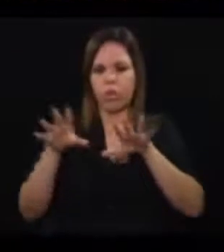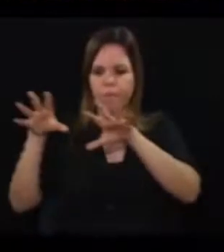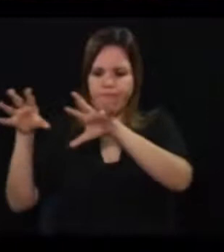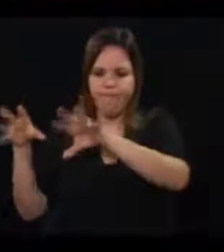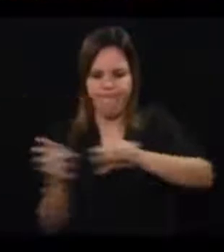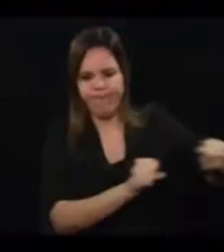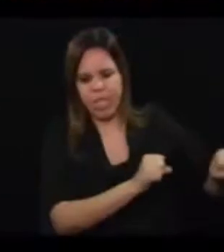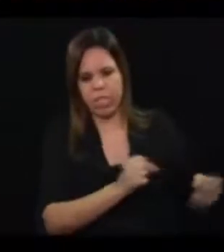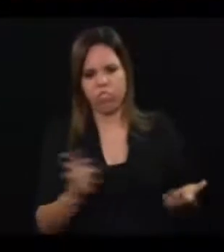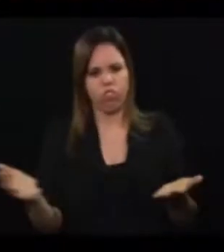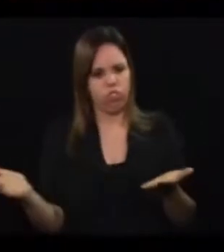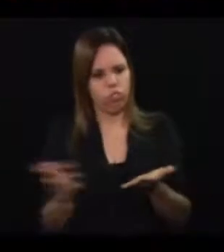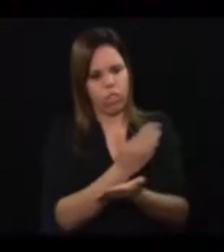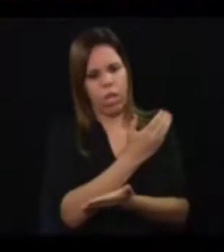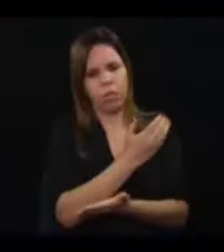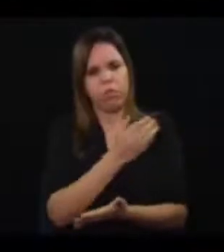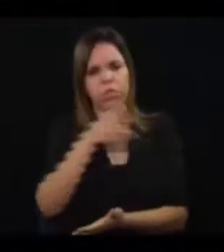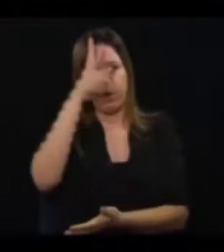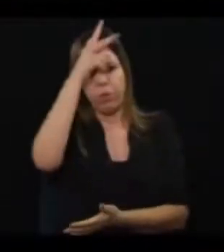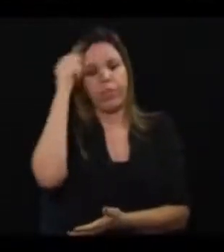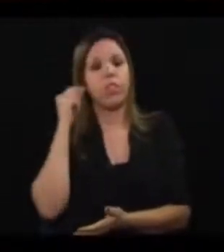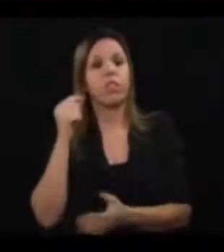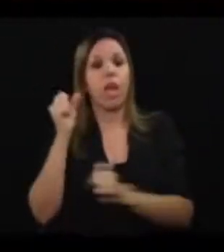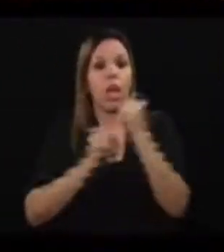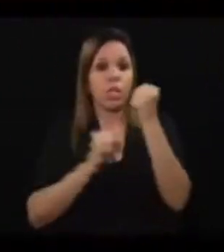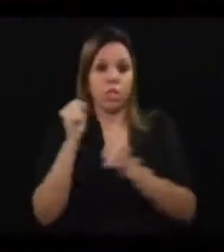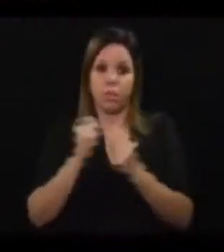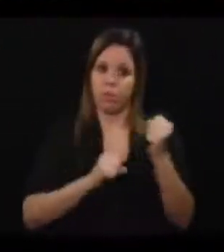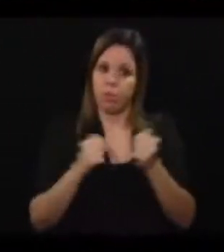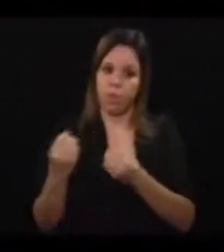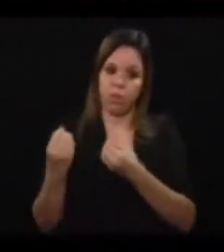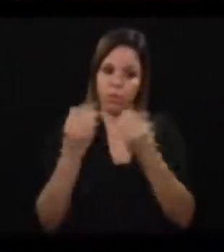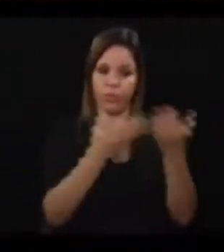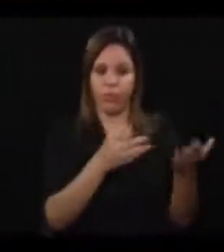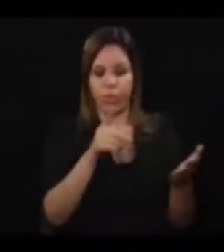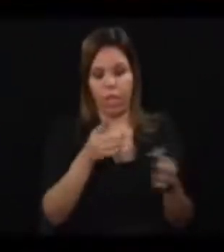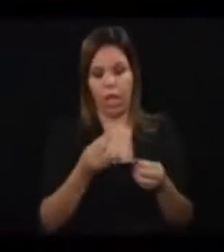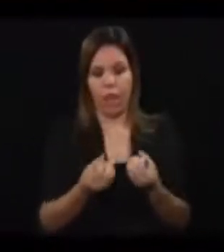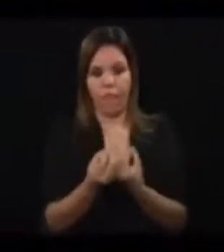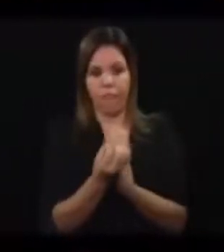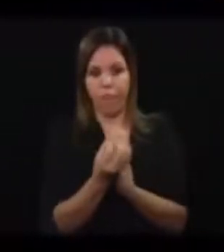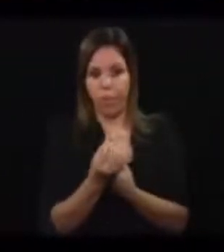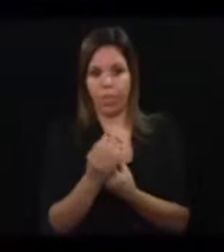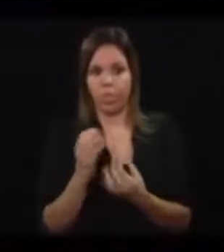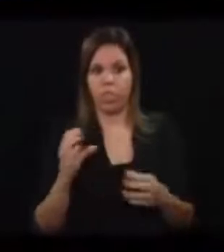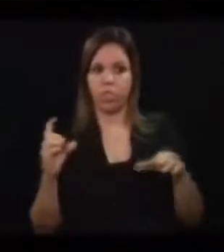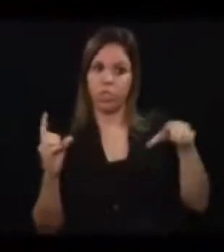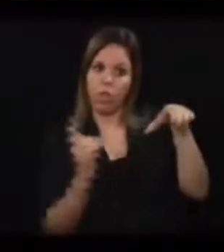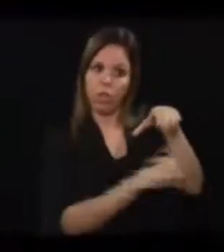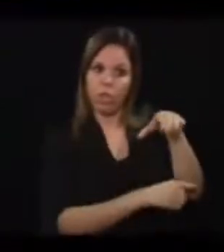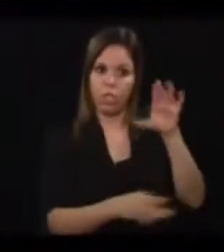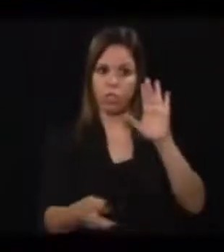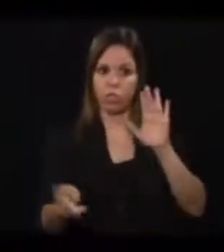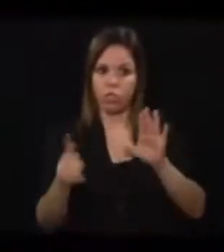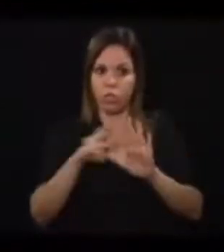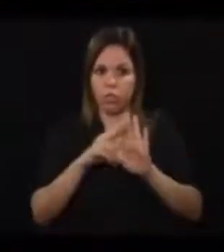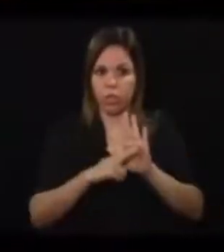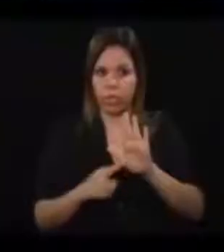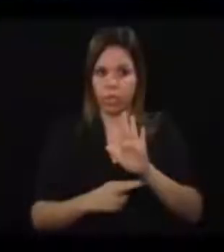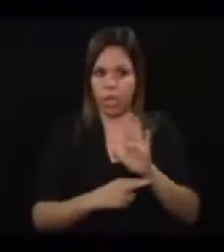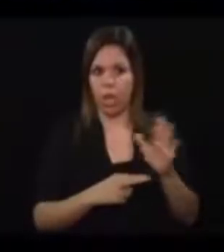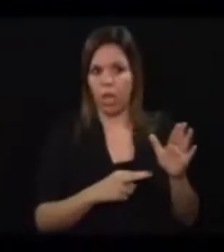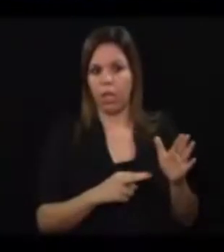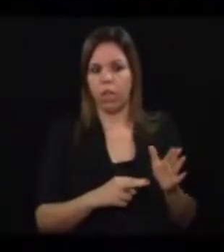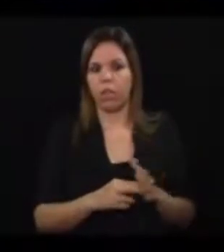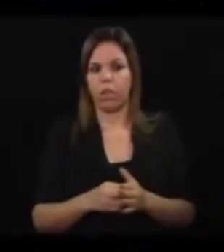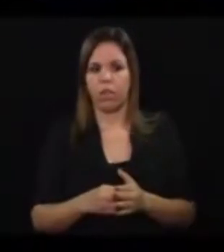prefeitura. Caberá às empresas credenciadas fornecer informações aos clientes sobre as regras e se adequar às normas.